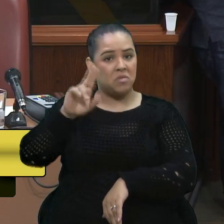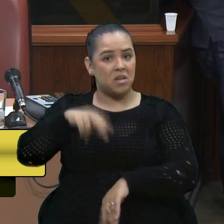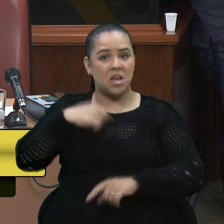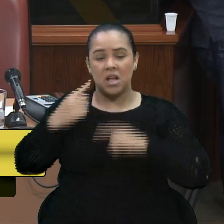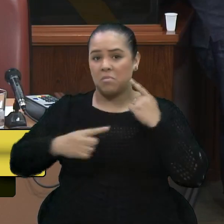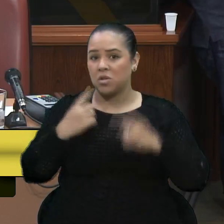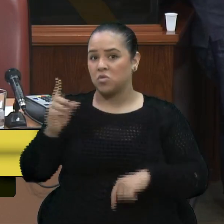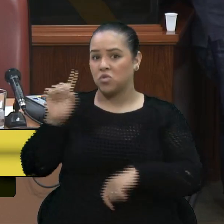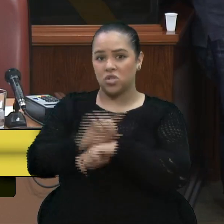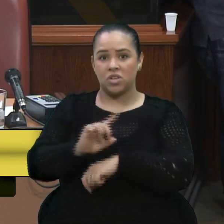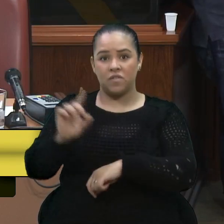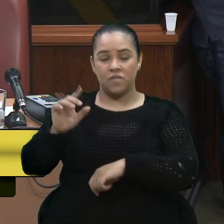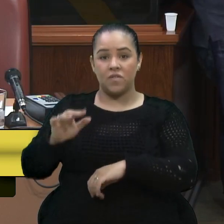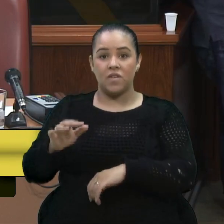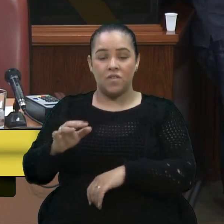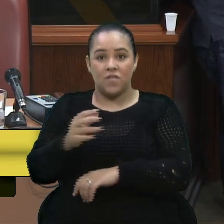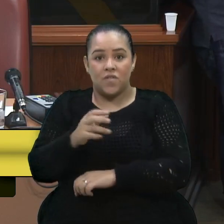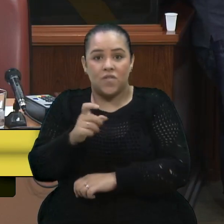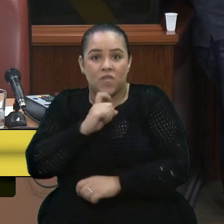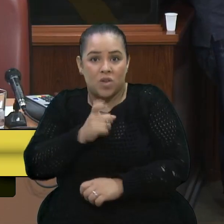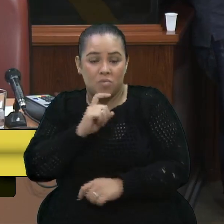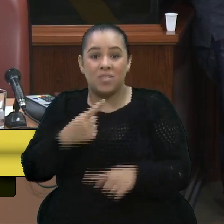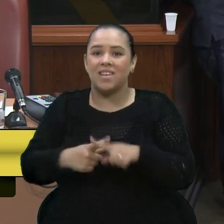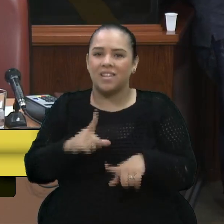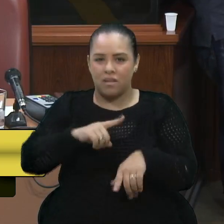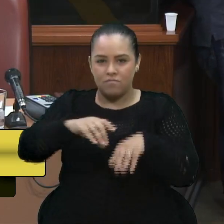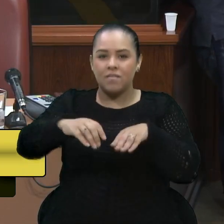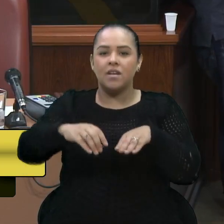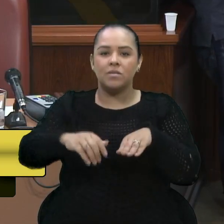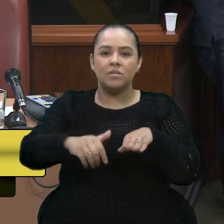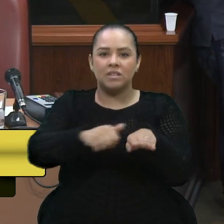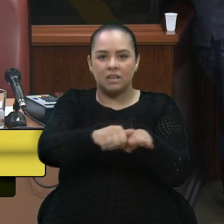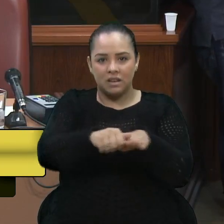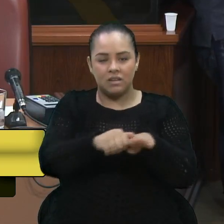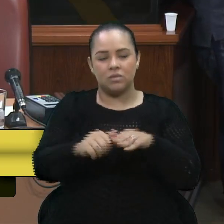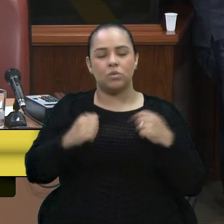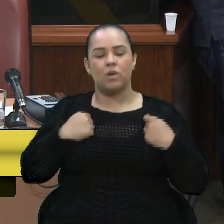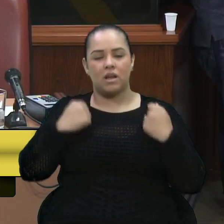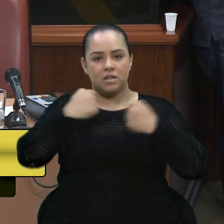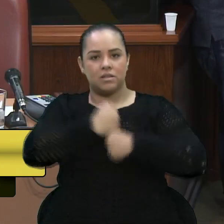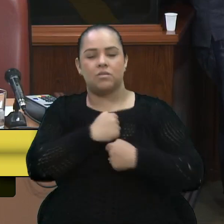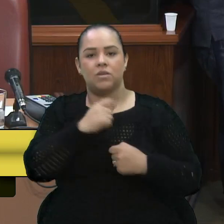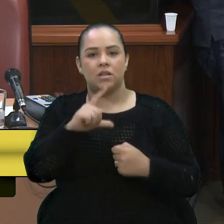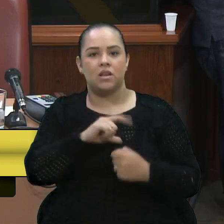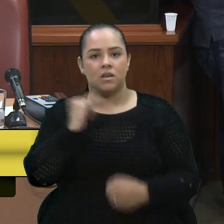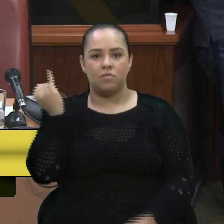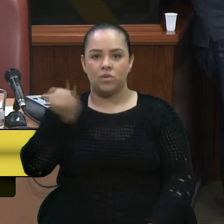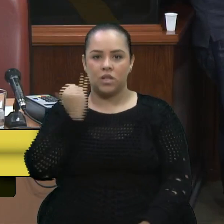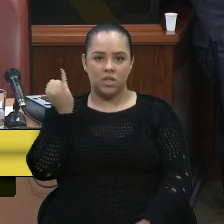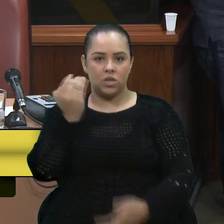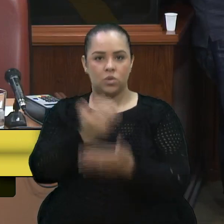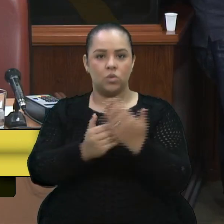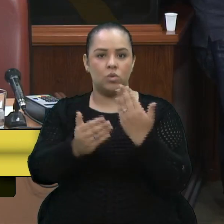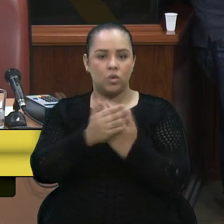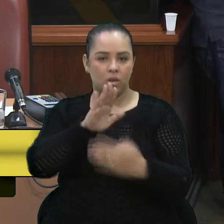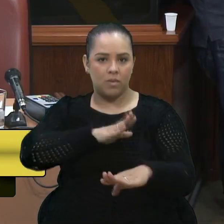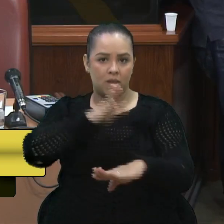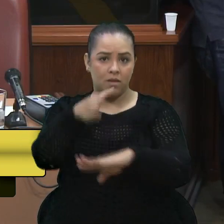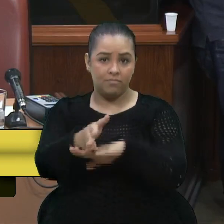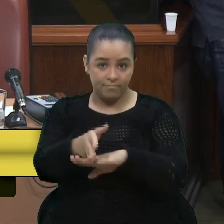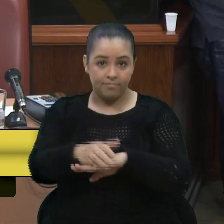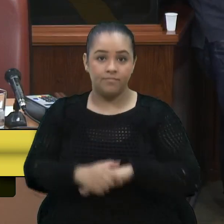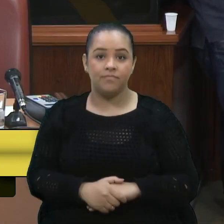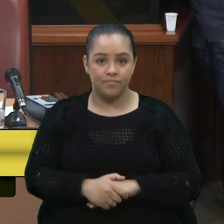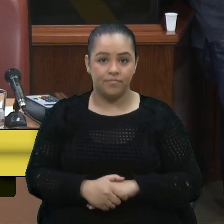dia frio, porque eu tinha um tênis, porque eu tinha um casaco, porque eu tinha as condições necessárias para isso. Então, a gente